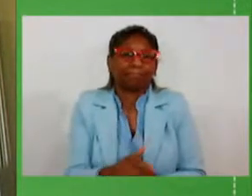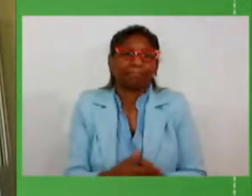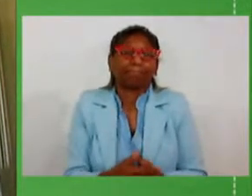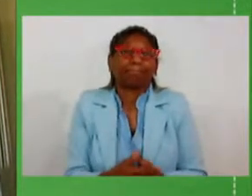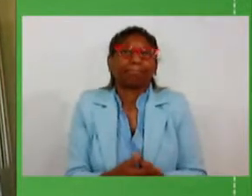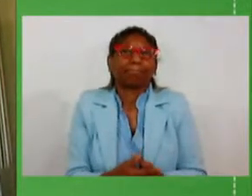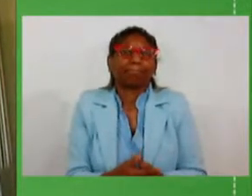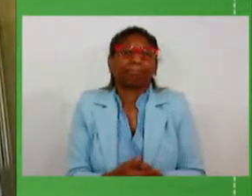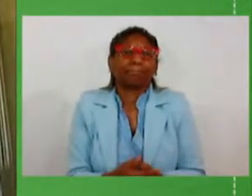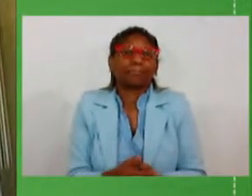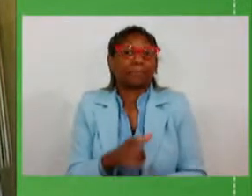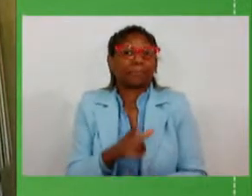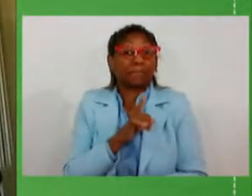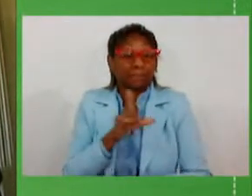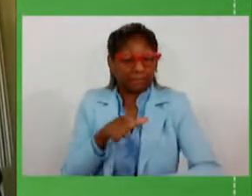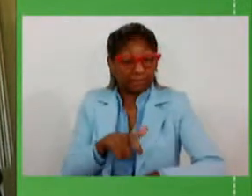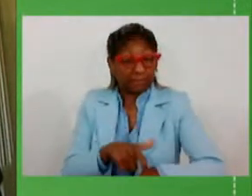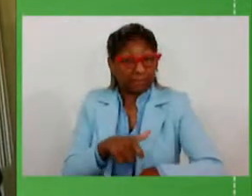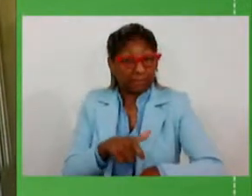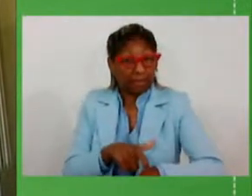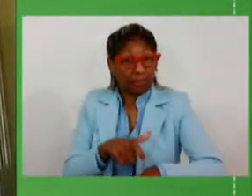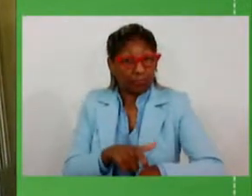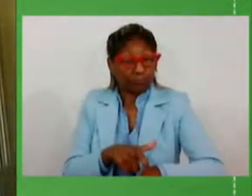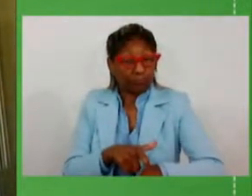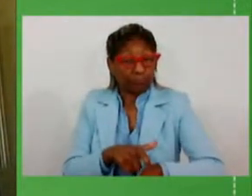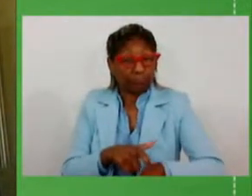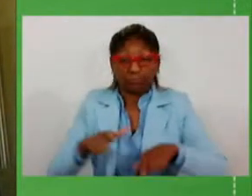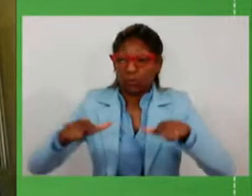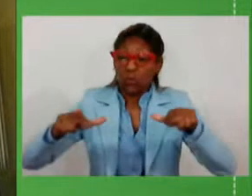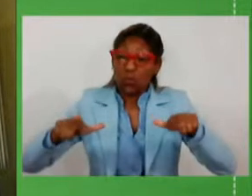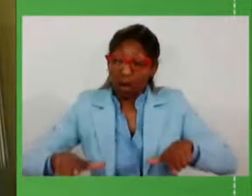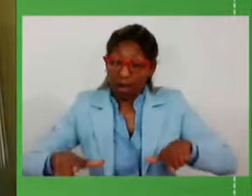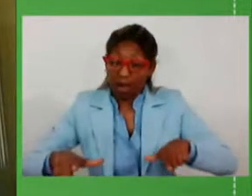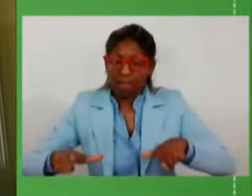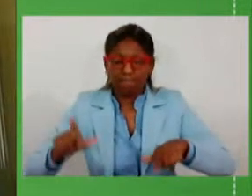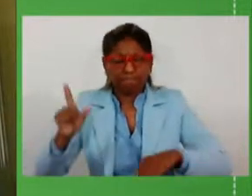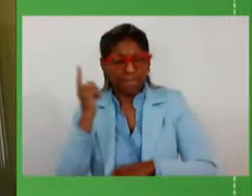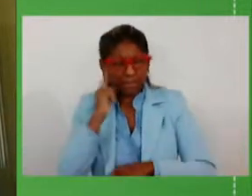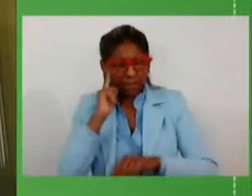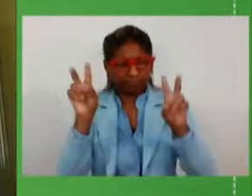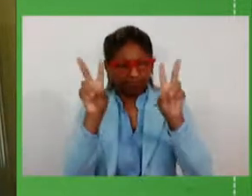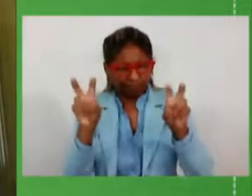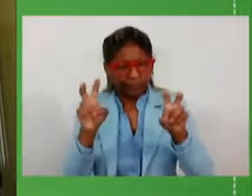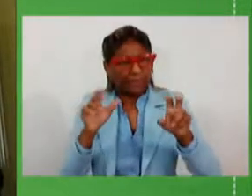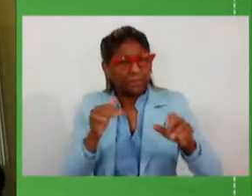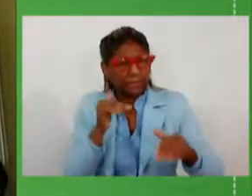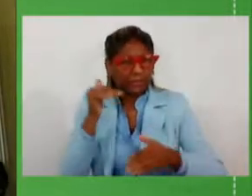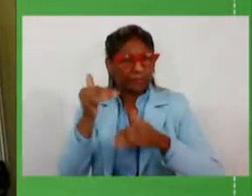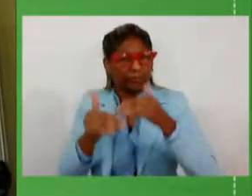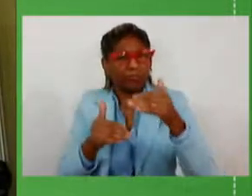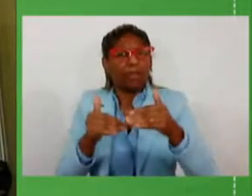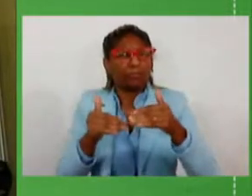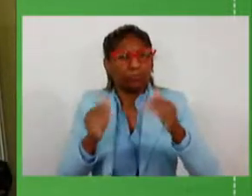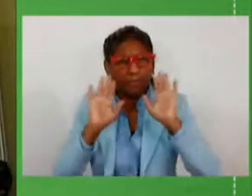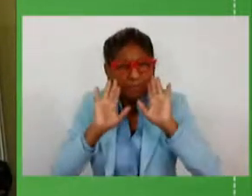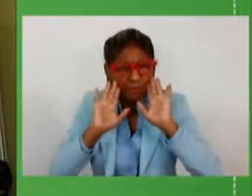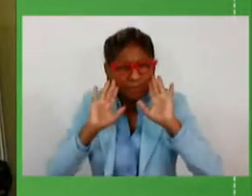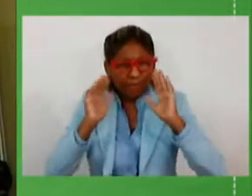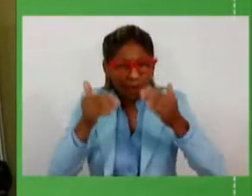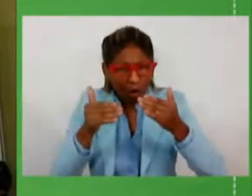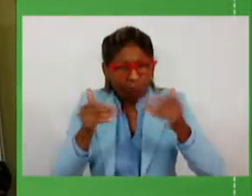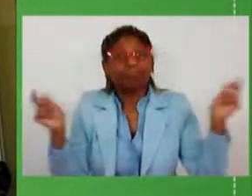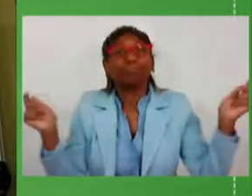tempo e espaço para focar no desenvolvimento, sem ser premido pela